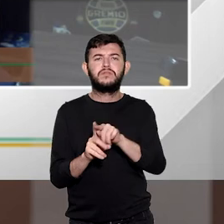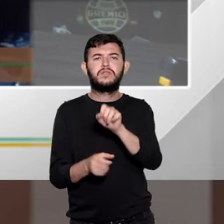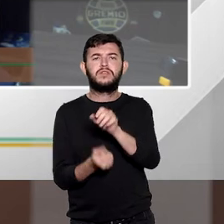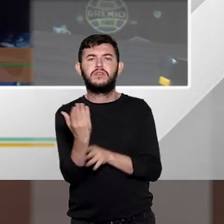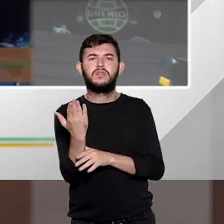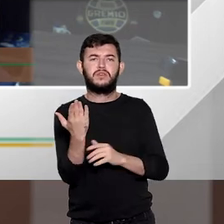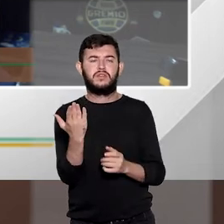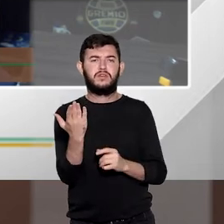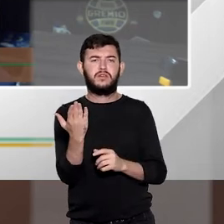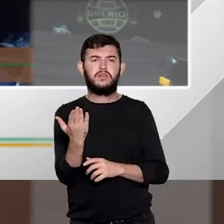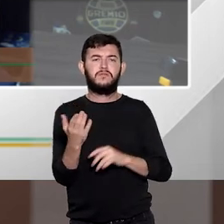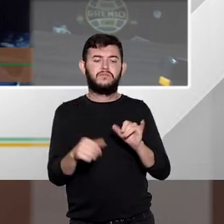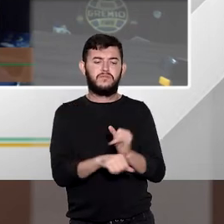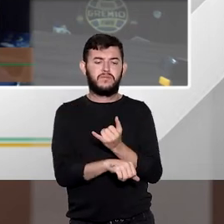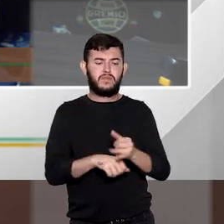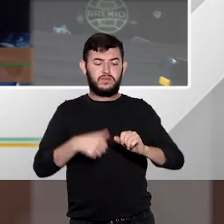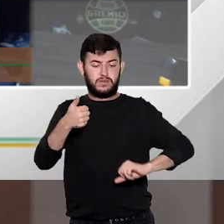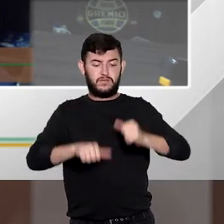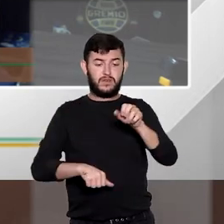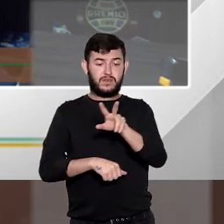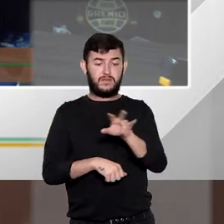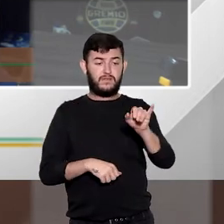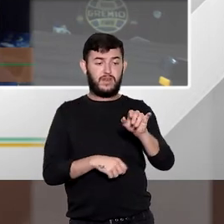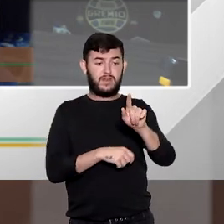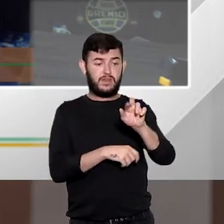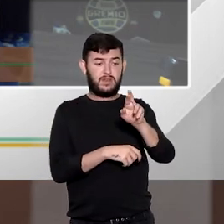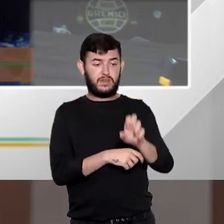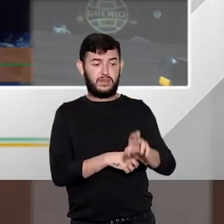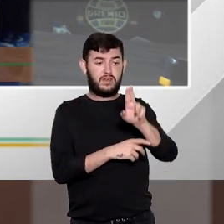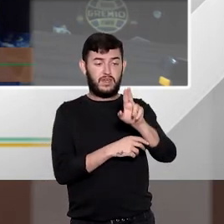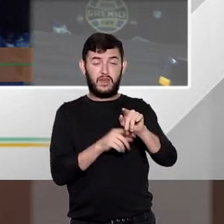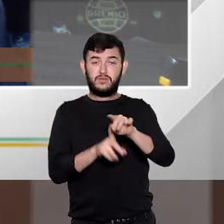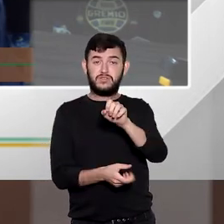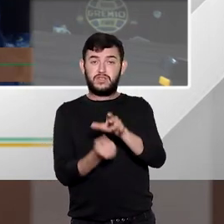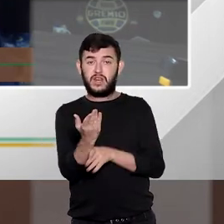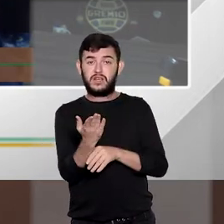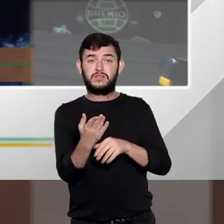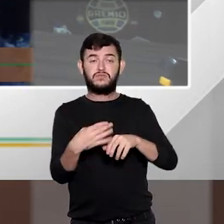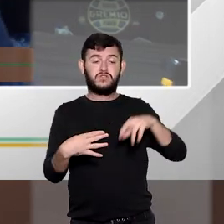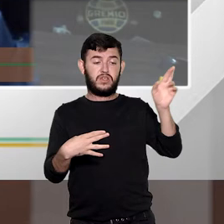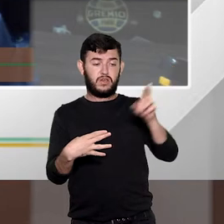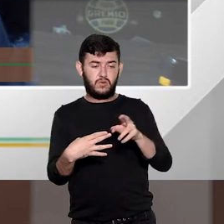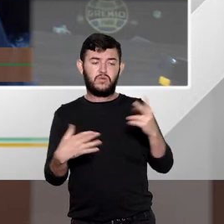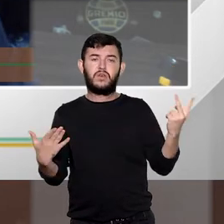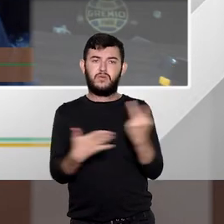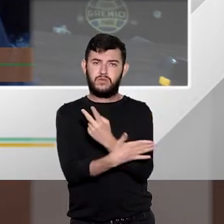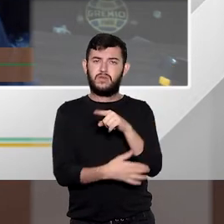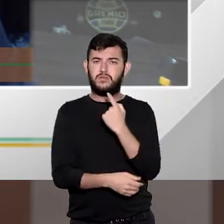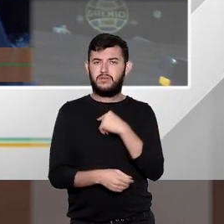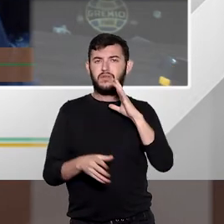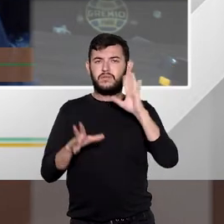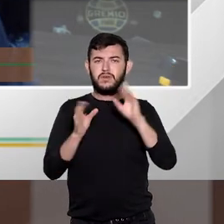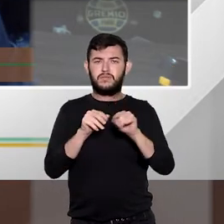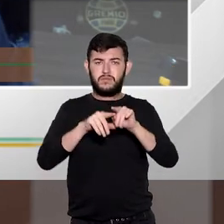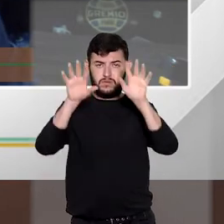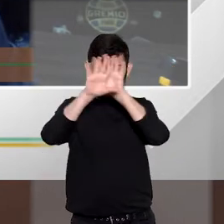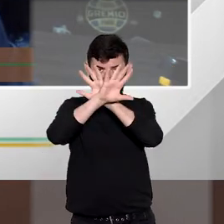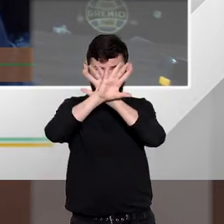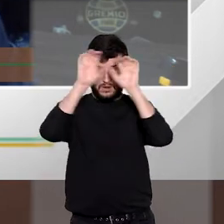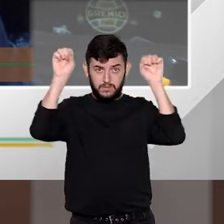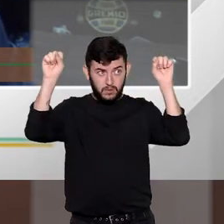maior de números de recursos interpostos, e aí a gente sabe que os nossos tribunais já estão